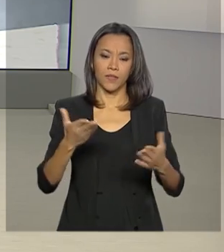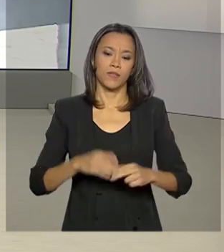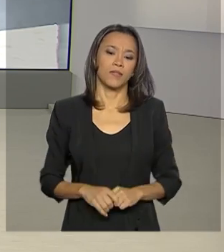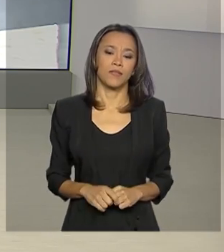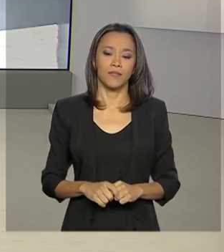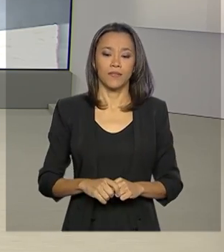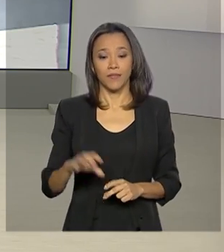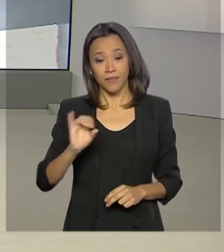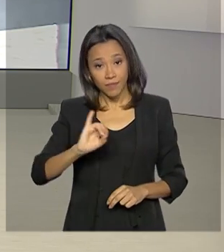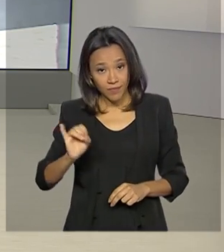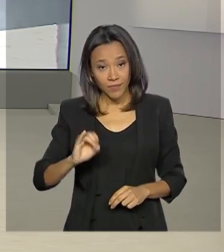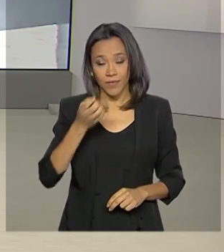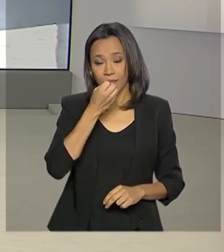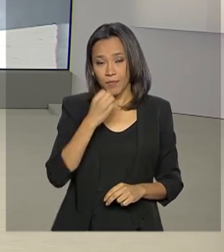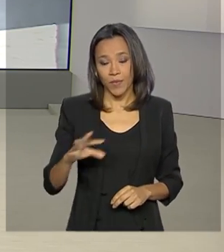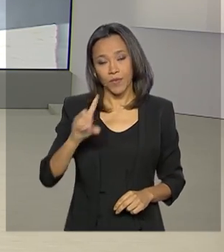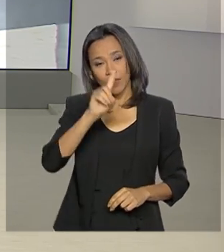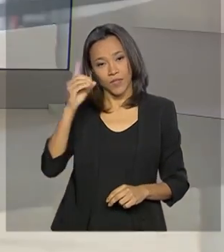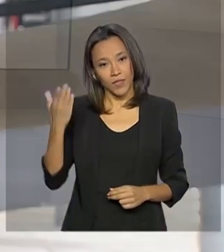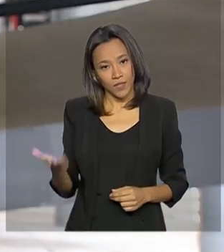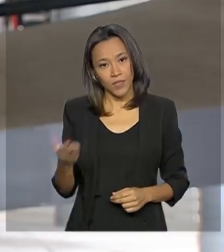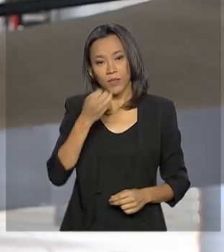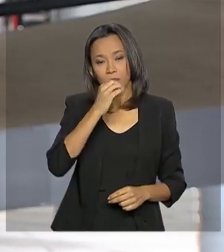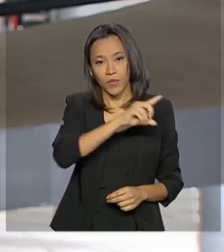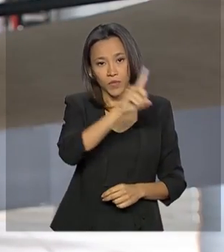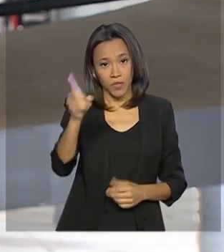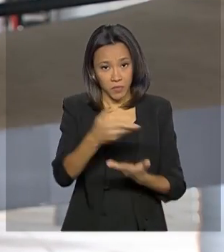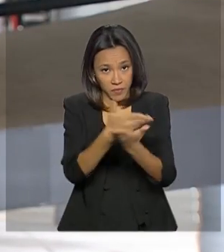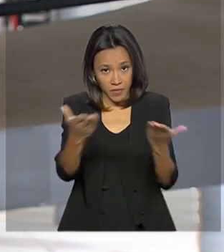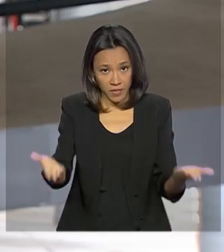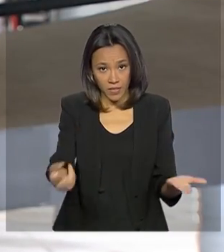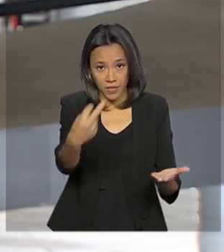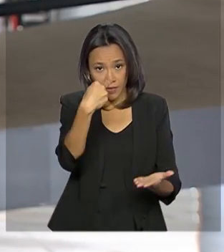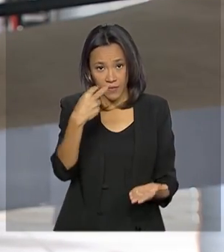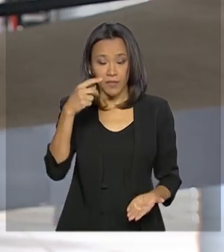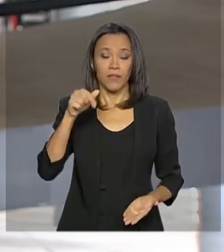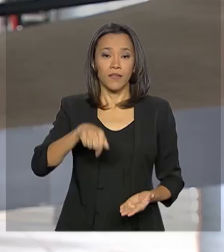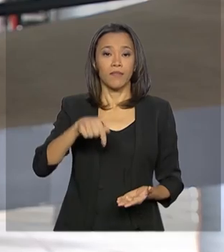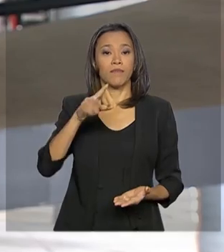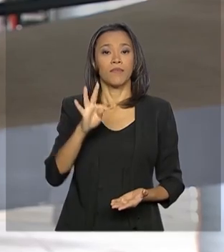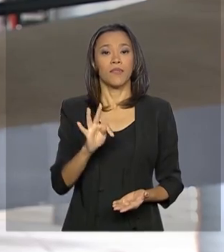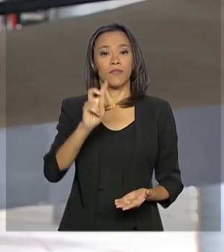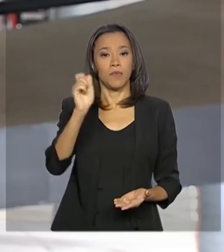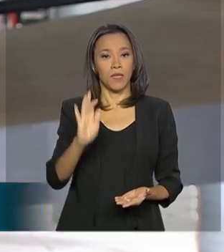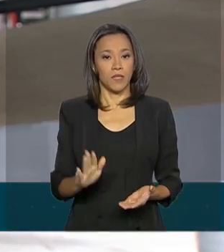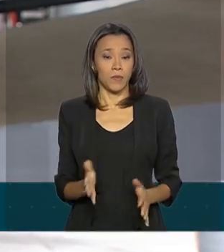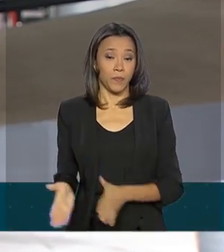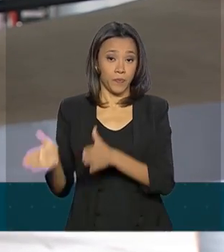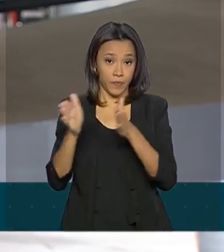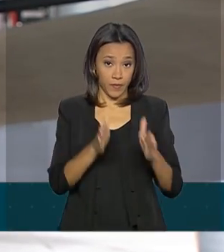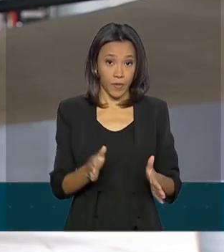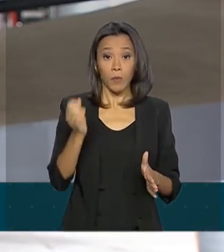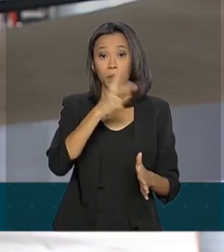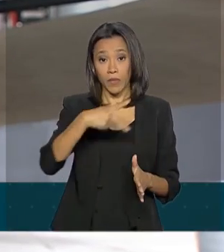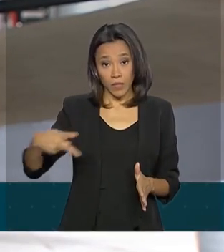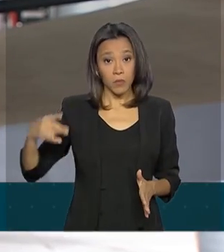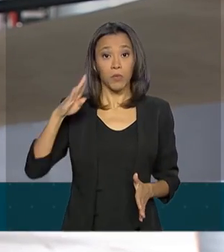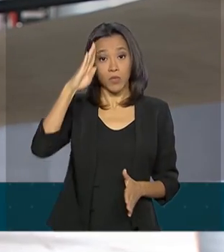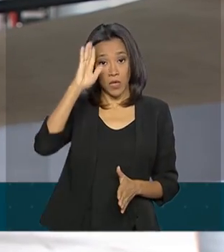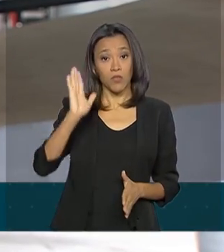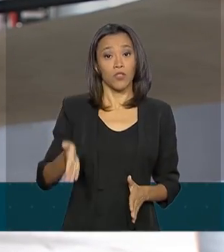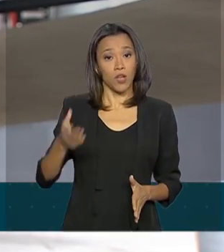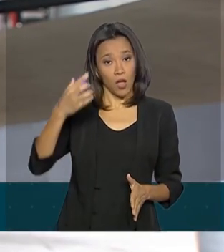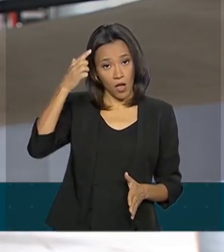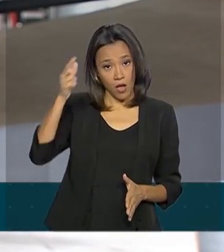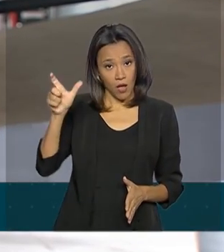Oi, Renata. Bom dia para você. Bom dia para você que acompanha a TV Brasil. Olha, o presidente Jair Bolsonaro já está aqui no Palácio do Planalto,